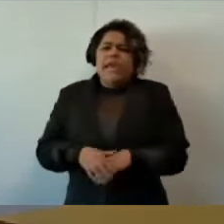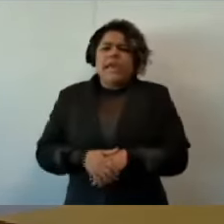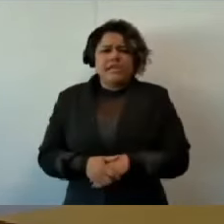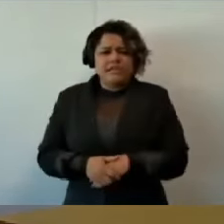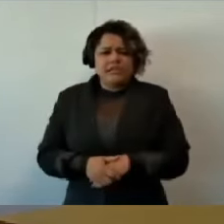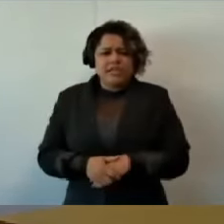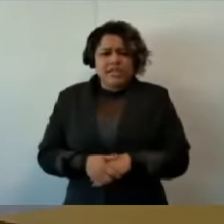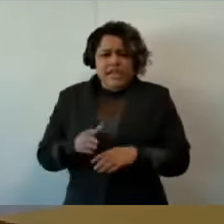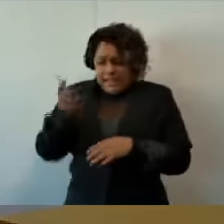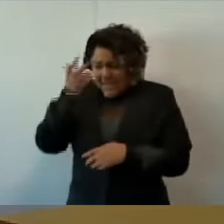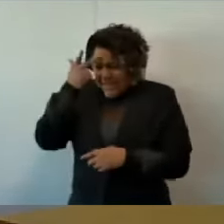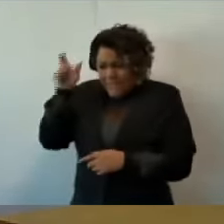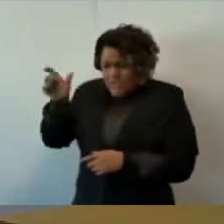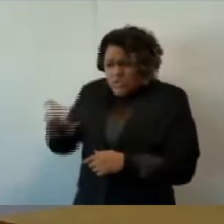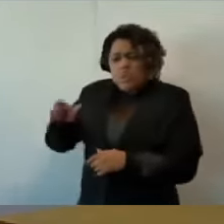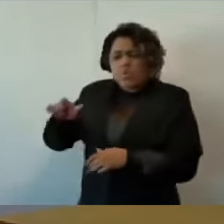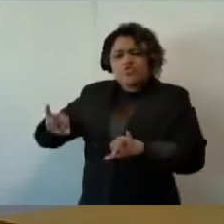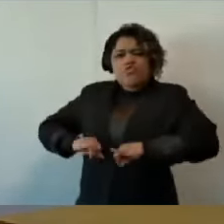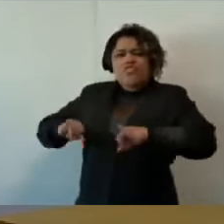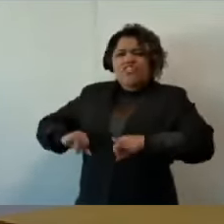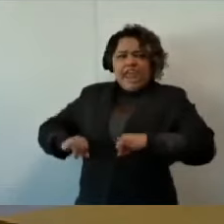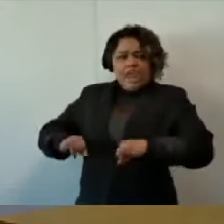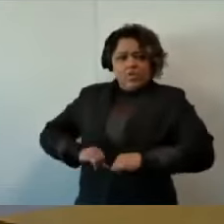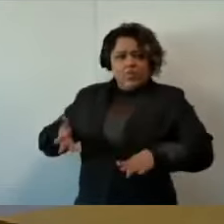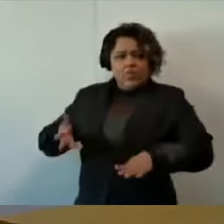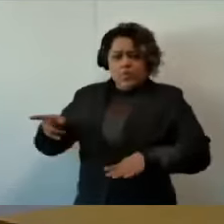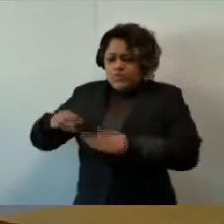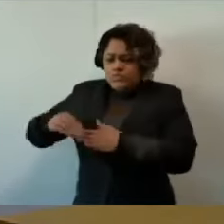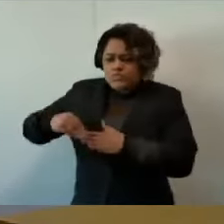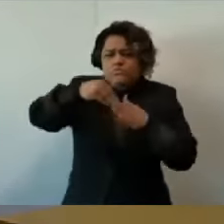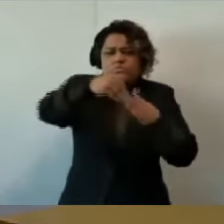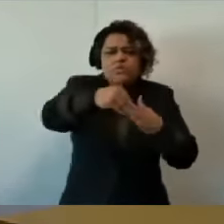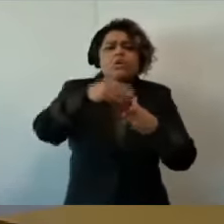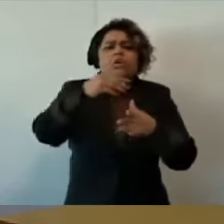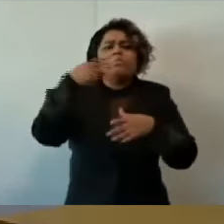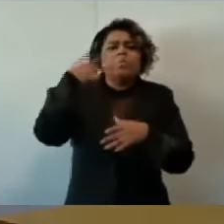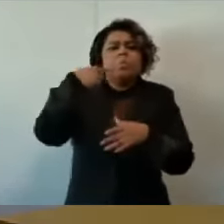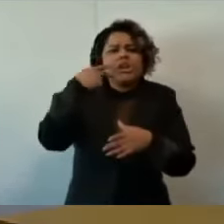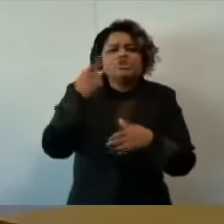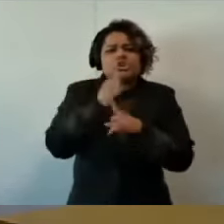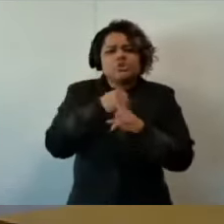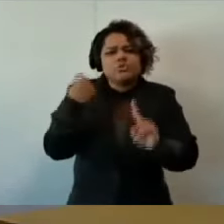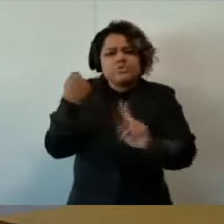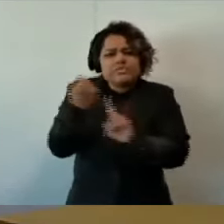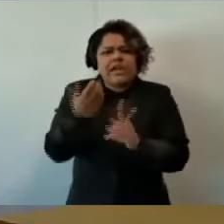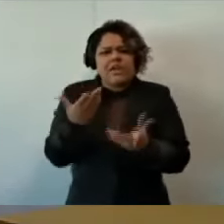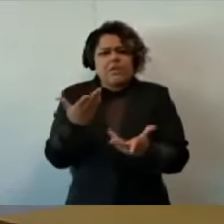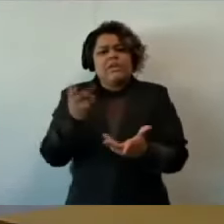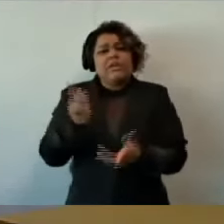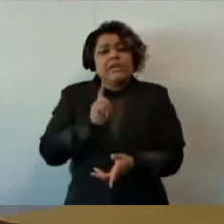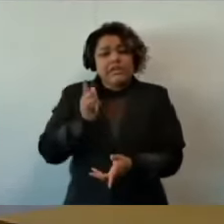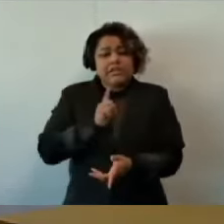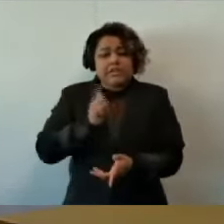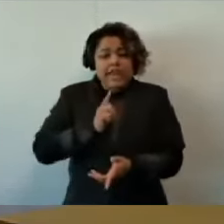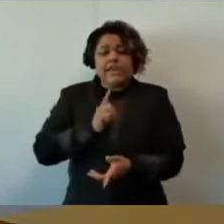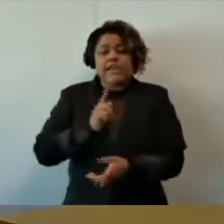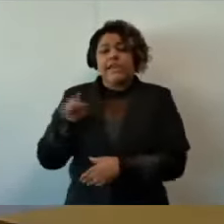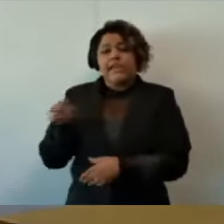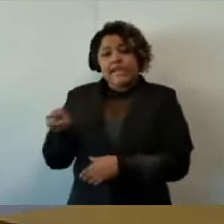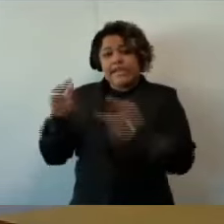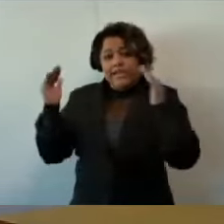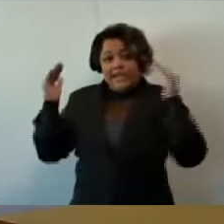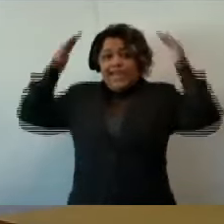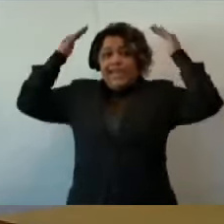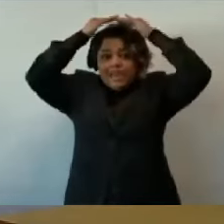relento e não de direcionar ele para uma política social que inclua, não só ele ter um teto,